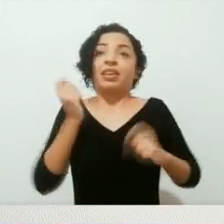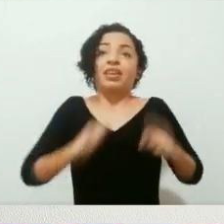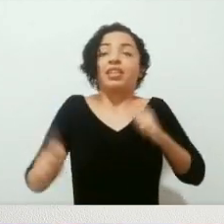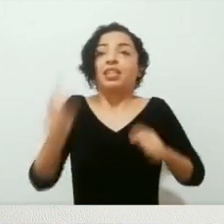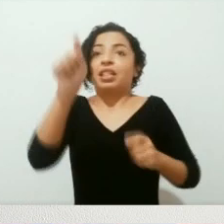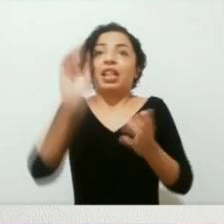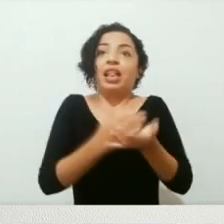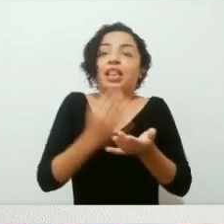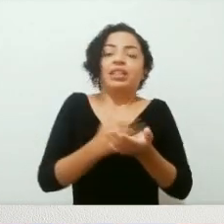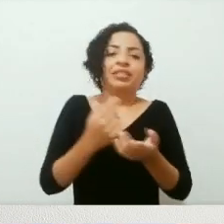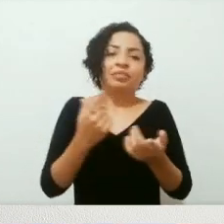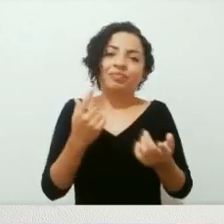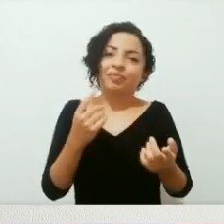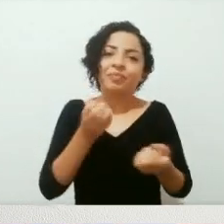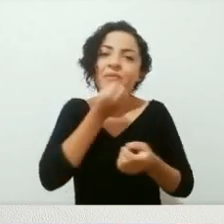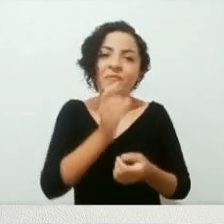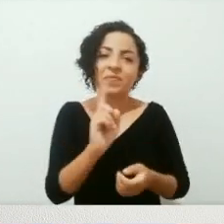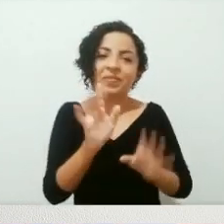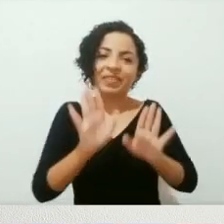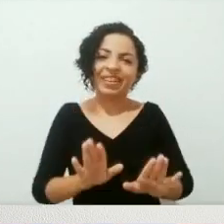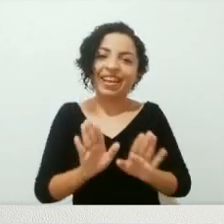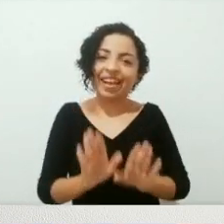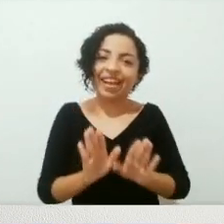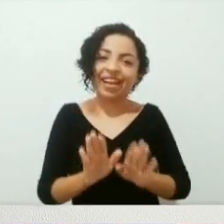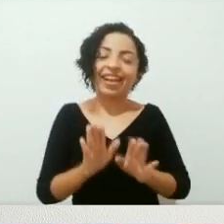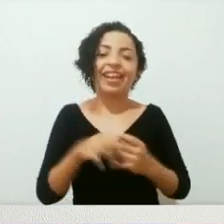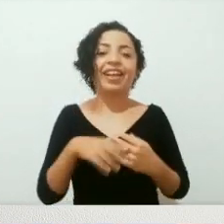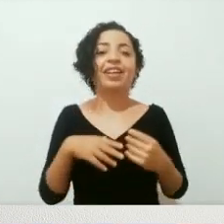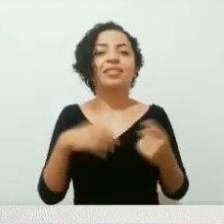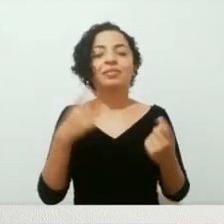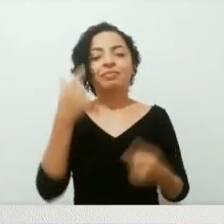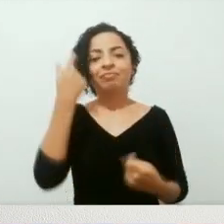mas, enfim, aí cada um faz a sua,